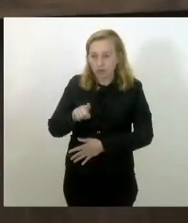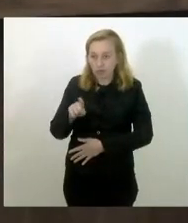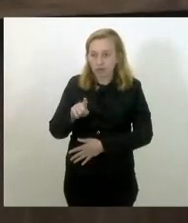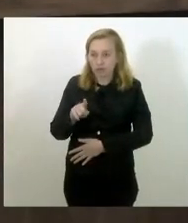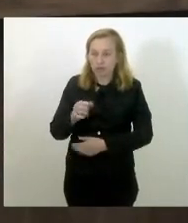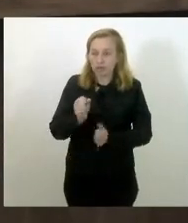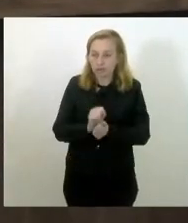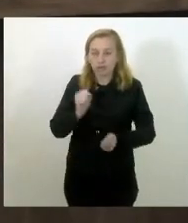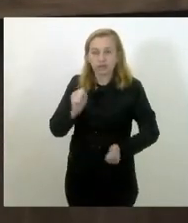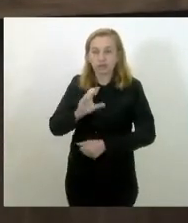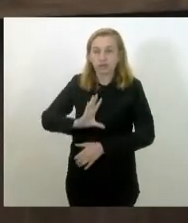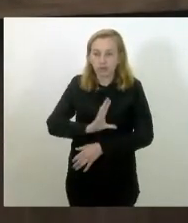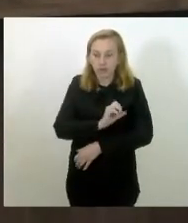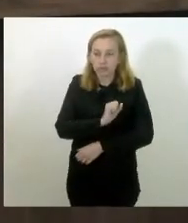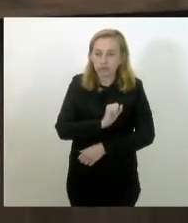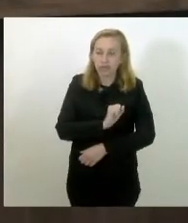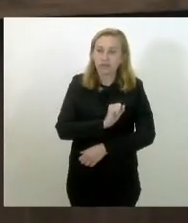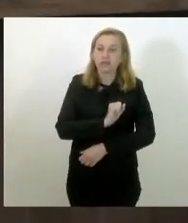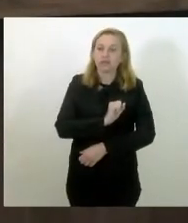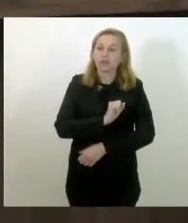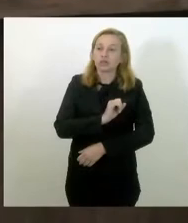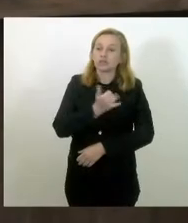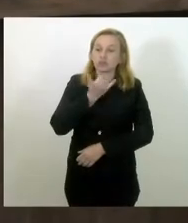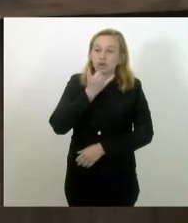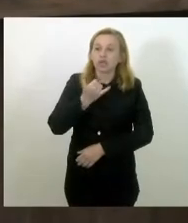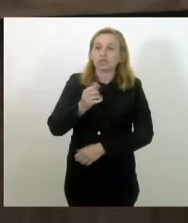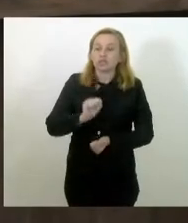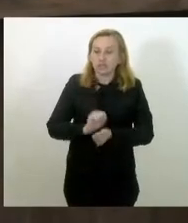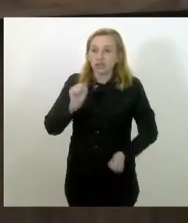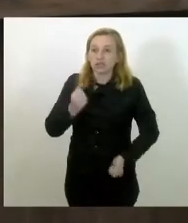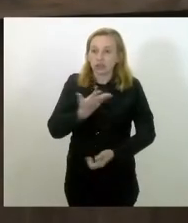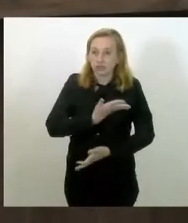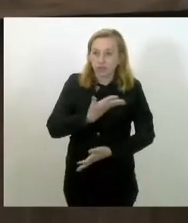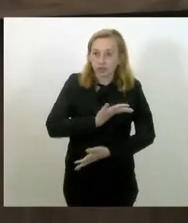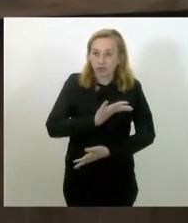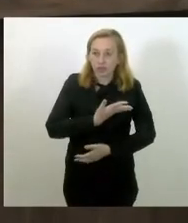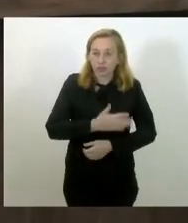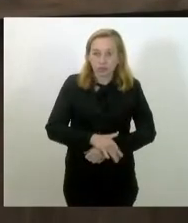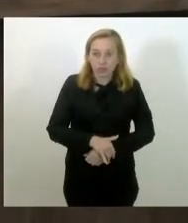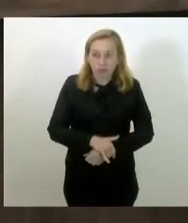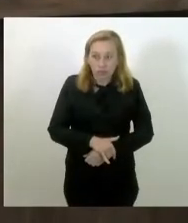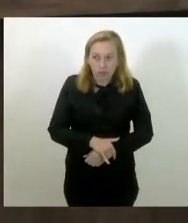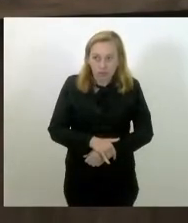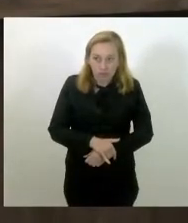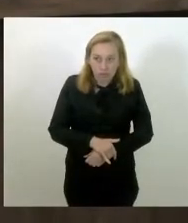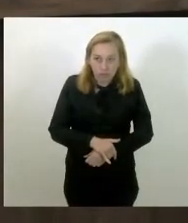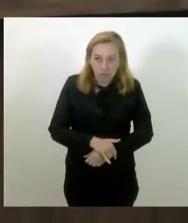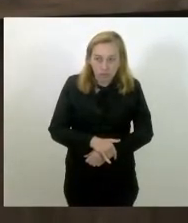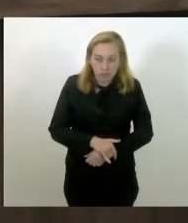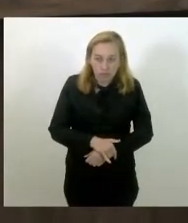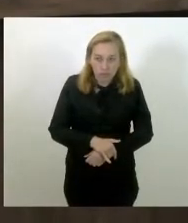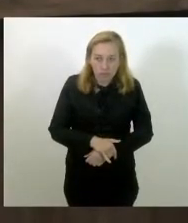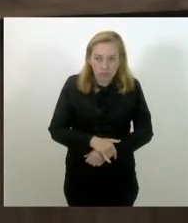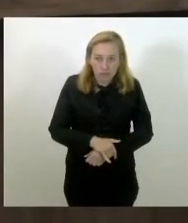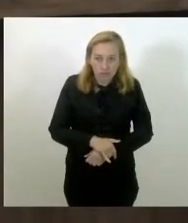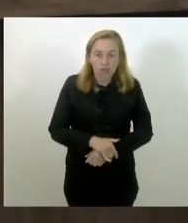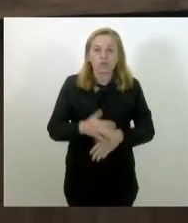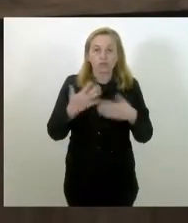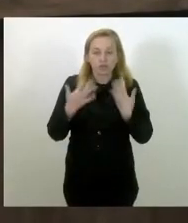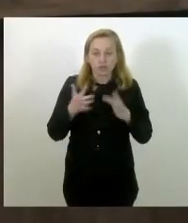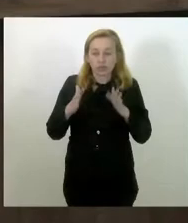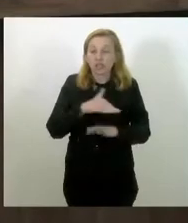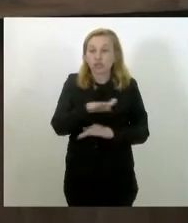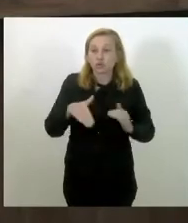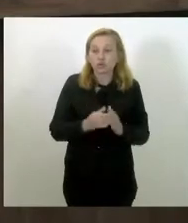grande companheiro, esse grande amigo meu, e parabenizar o prefeito Gutinho, o vice-prefeito, parabenizar